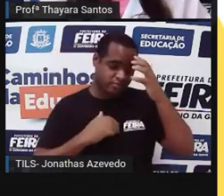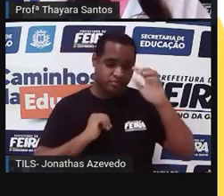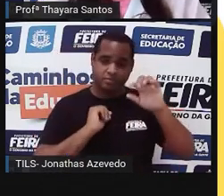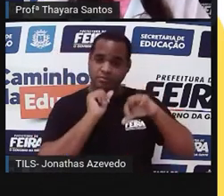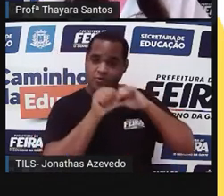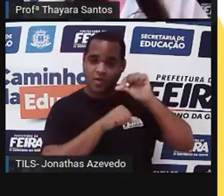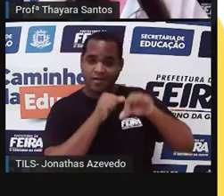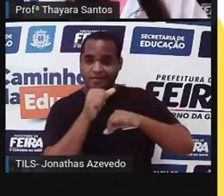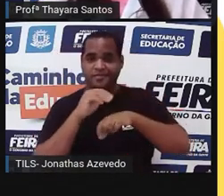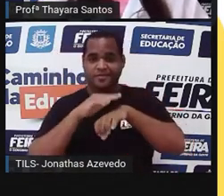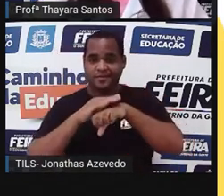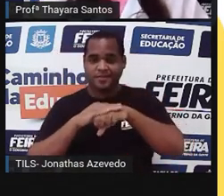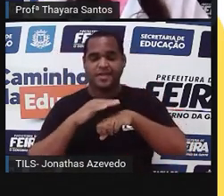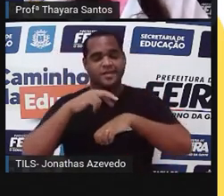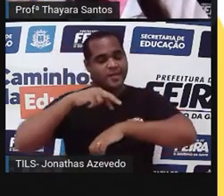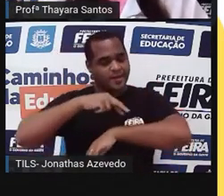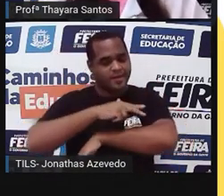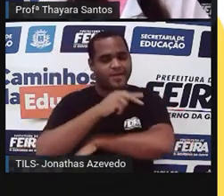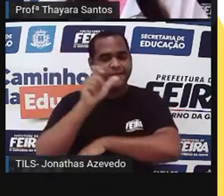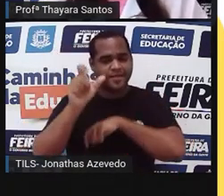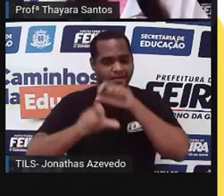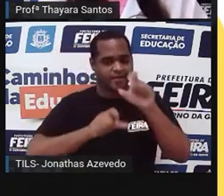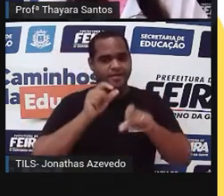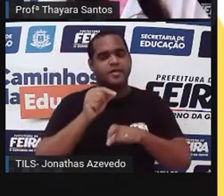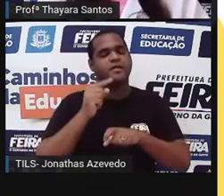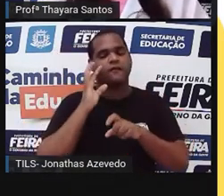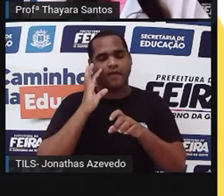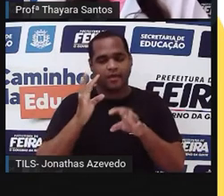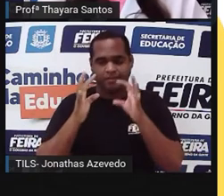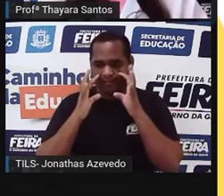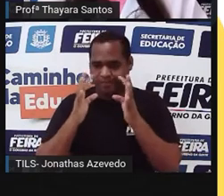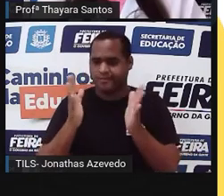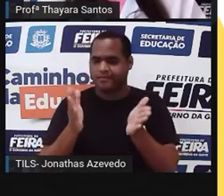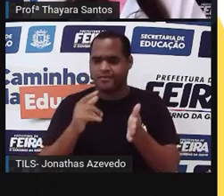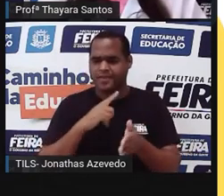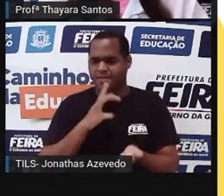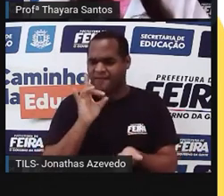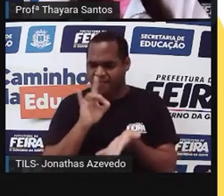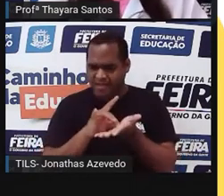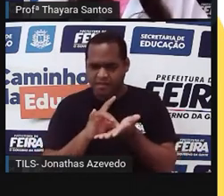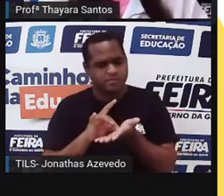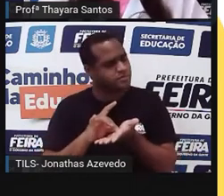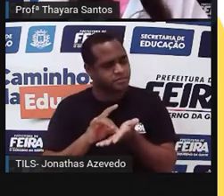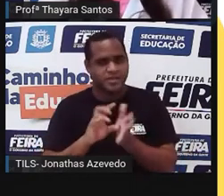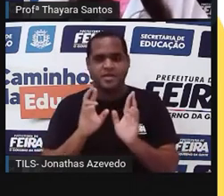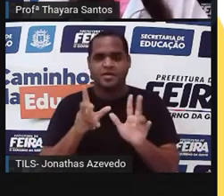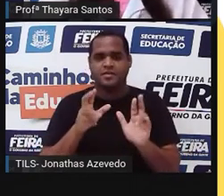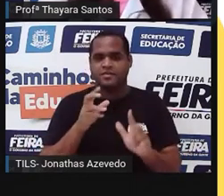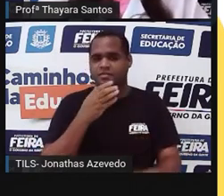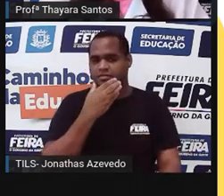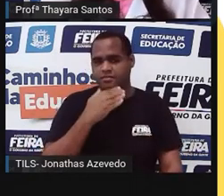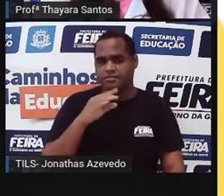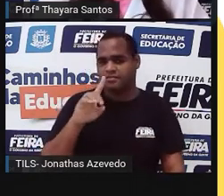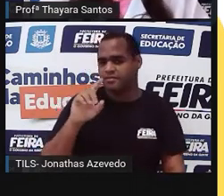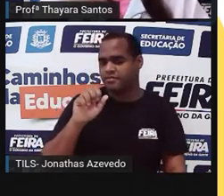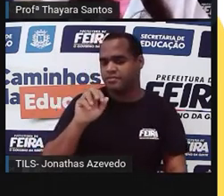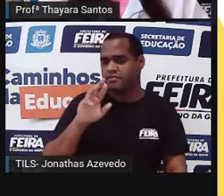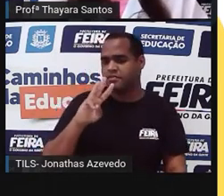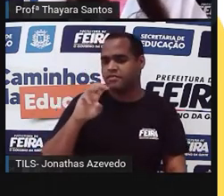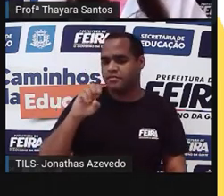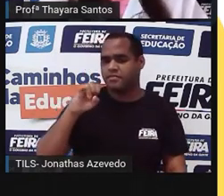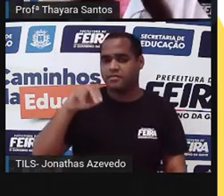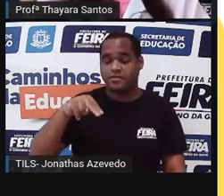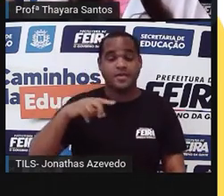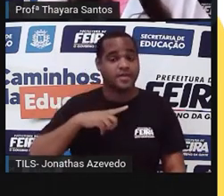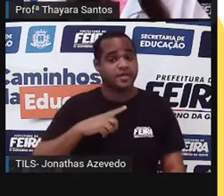ser humano veio do macaco. Isso é muito comum a gente escutar. Só que não é verdade, não foi isso que Darwin falou. Darwin falou sim que os seres